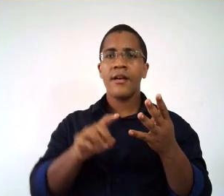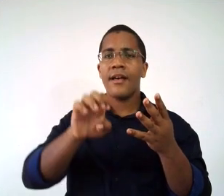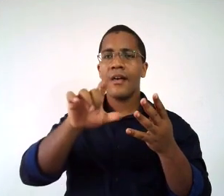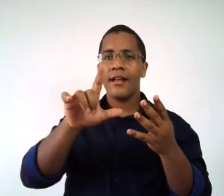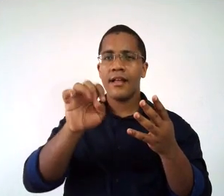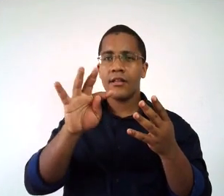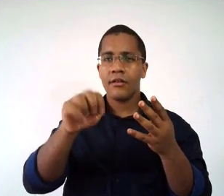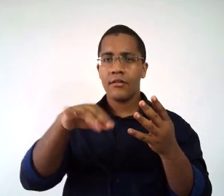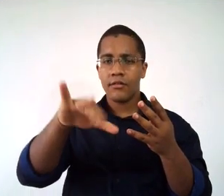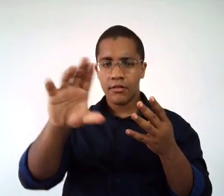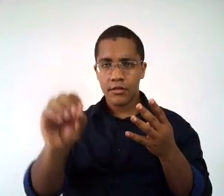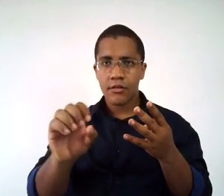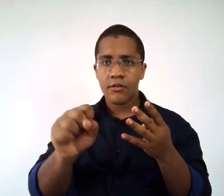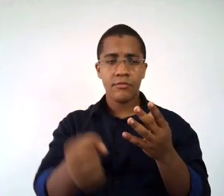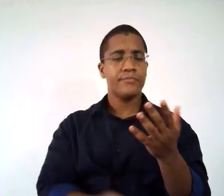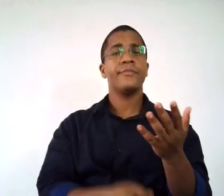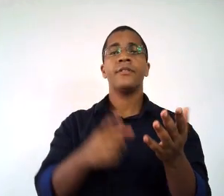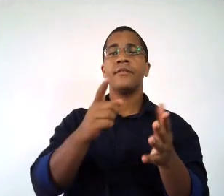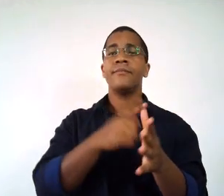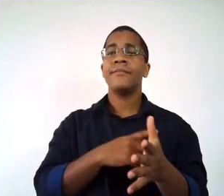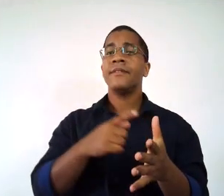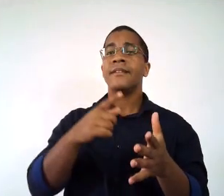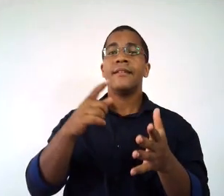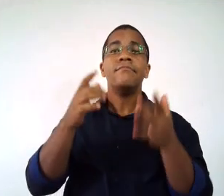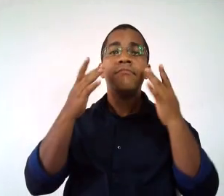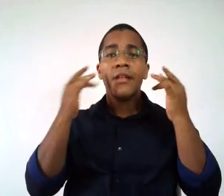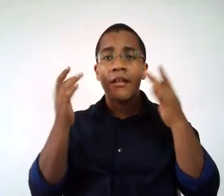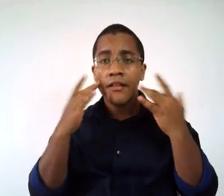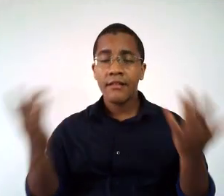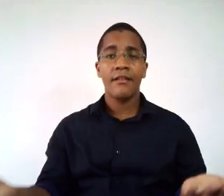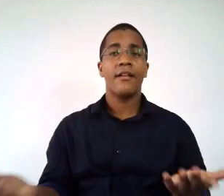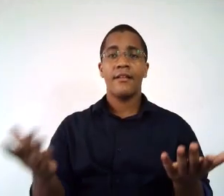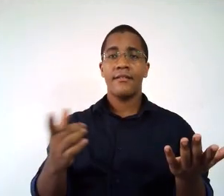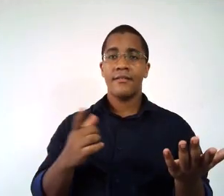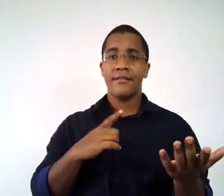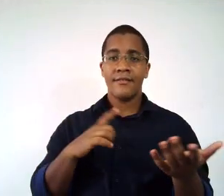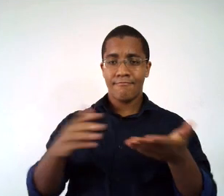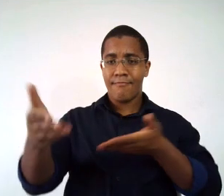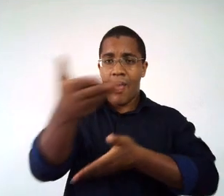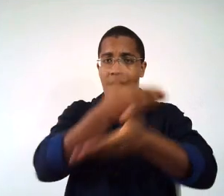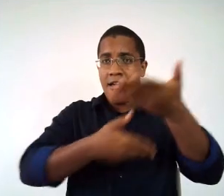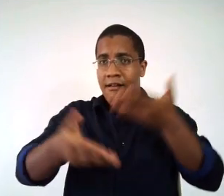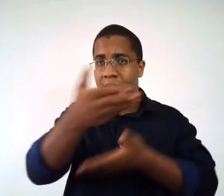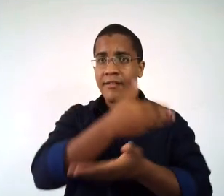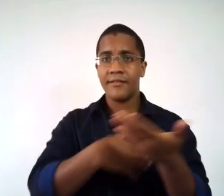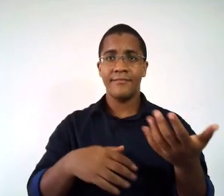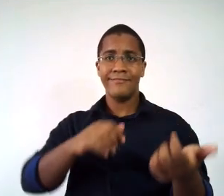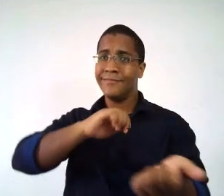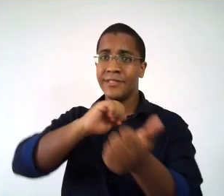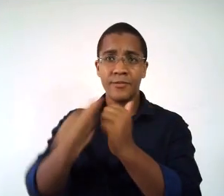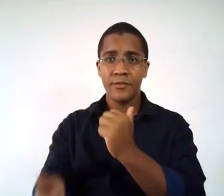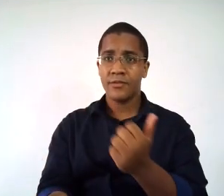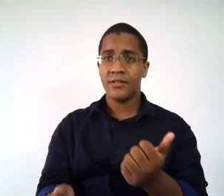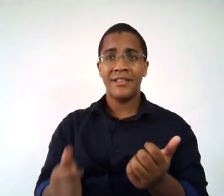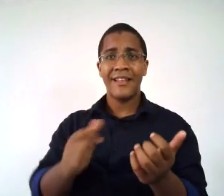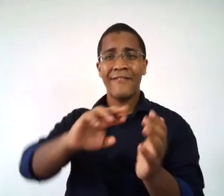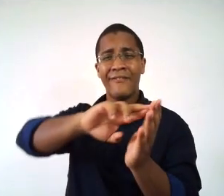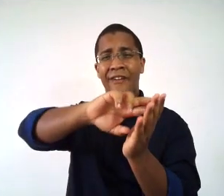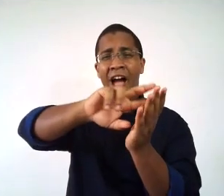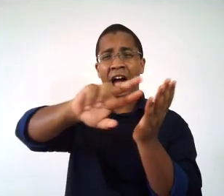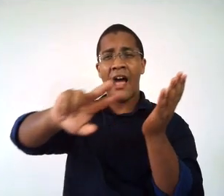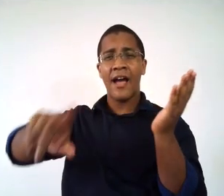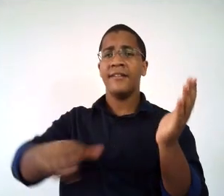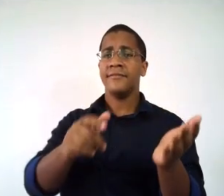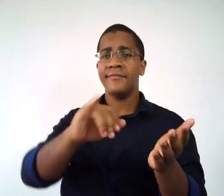teatrais, jogos cooperativos e jogos esportivos. Então, conforme vocês veem na sua tela, vocês podem